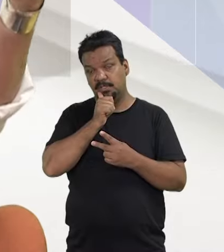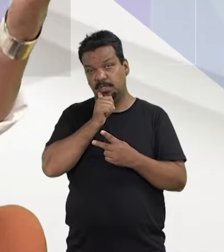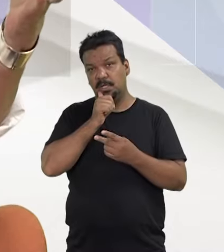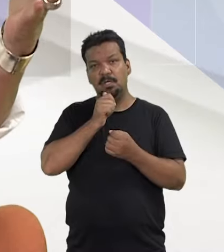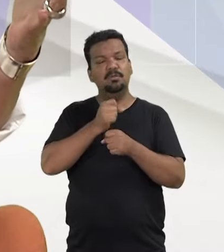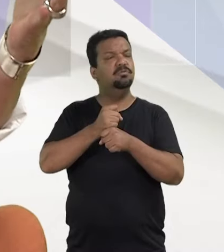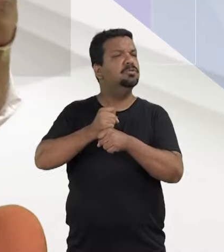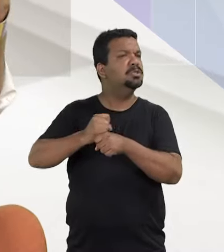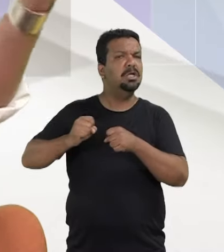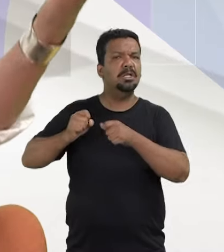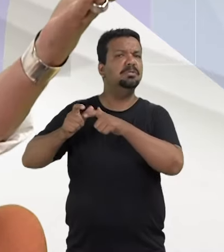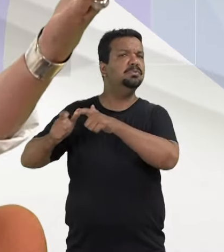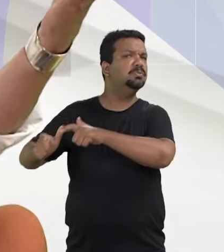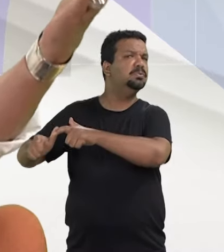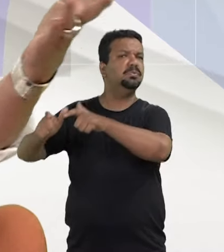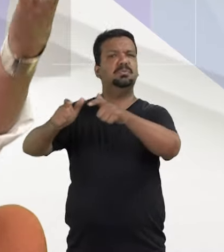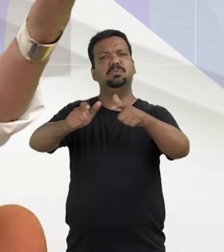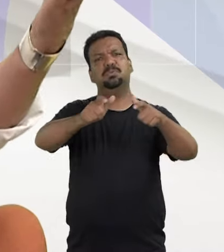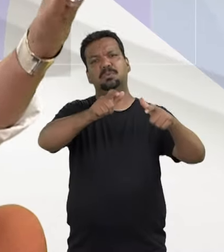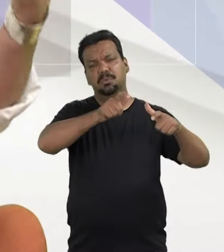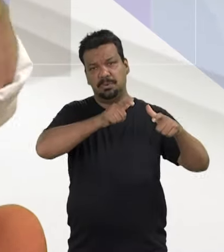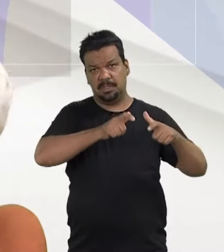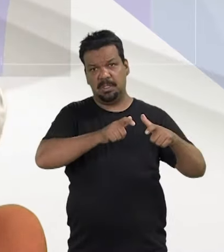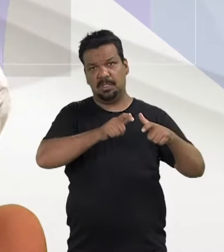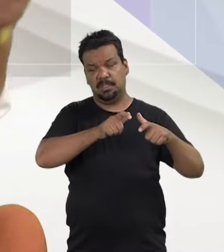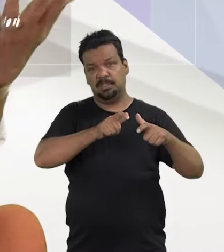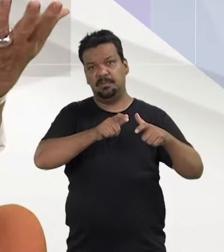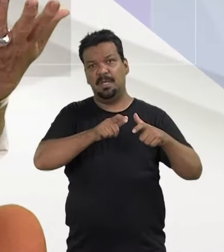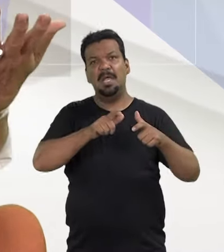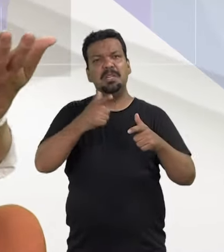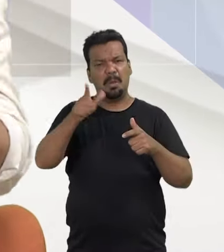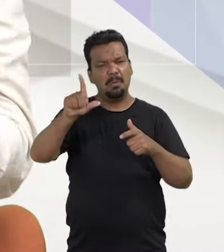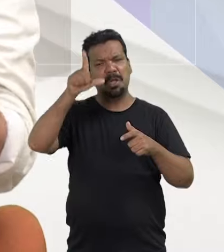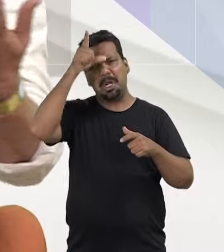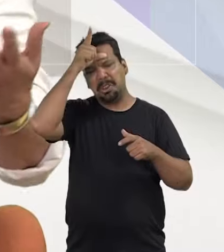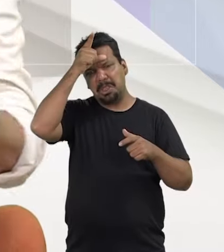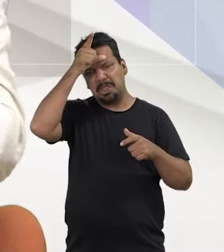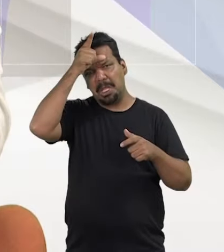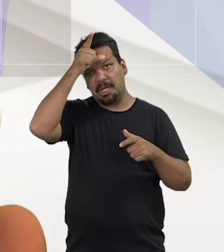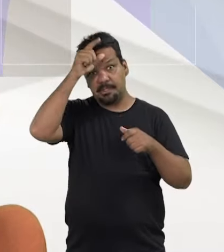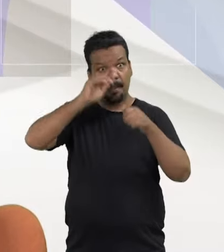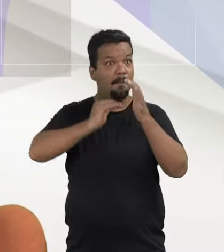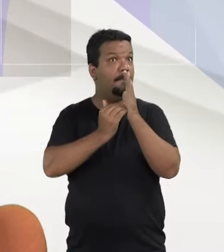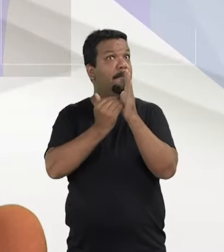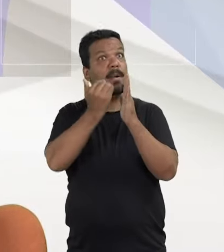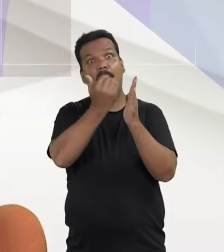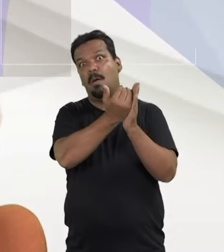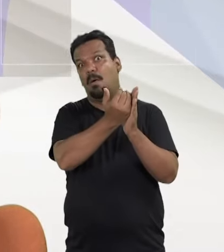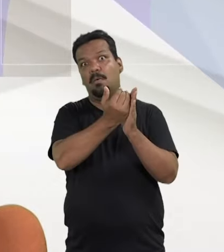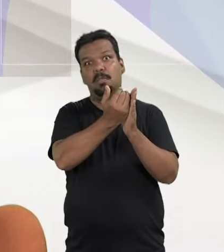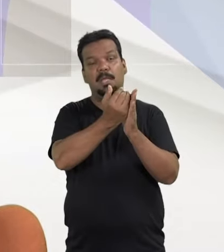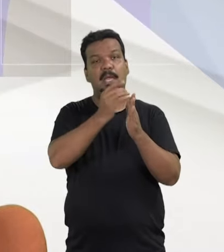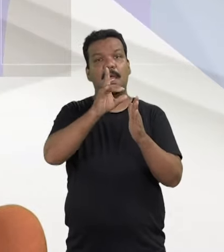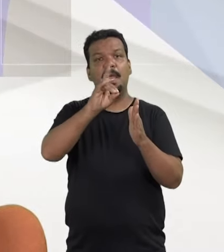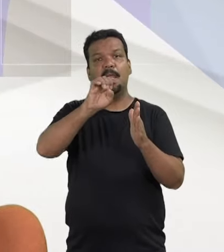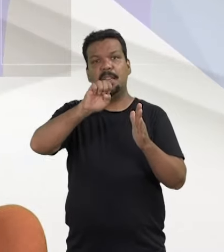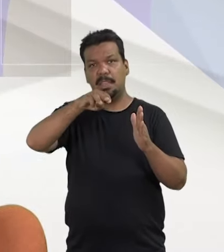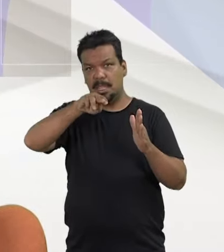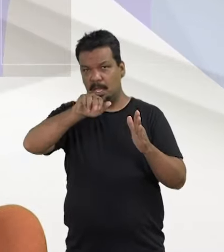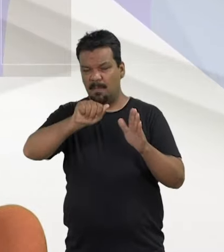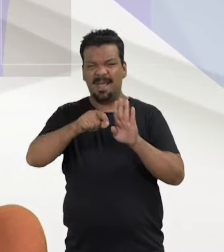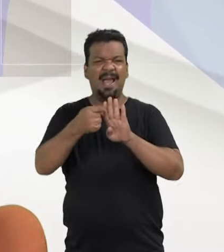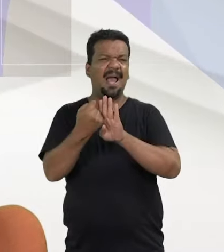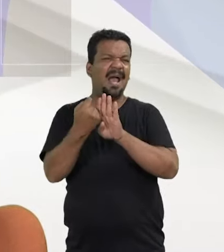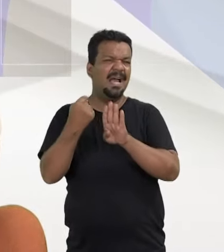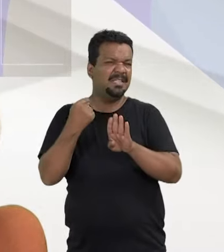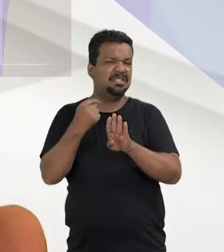grandes continentes. dos dois continentes. Não tinha outra liderança maior do que Dilma no continente sul